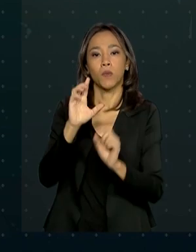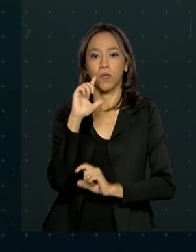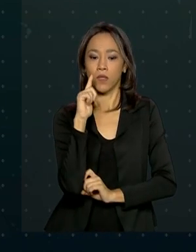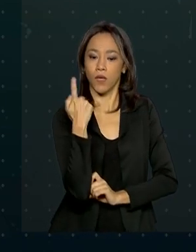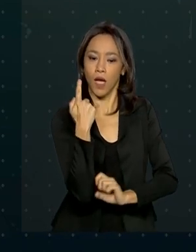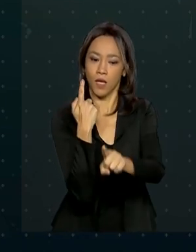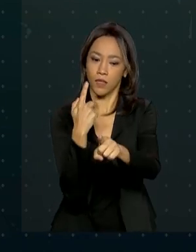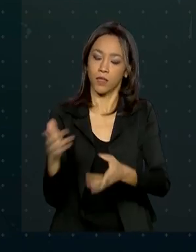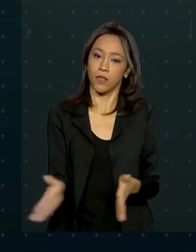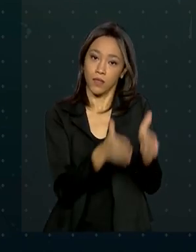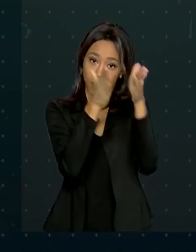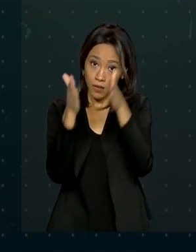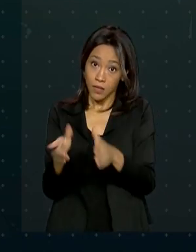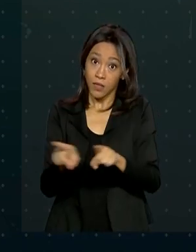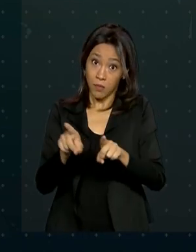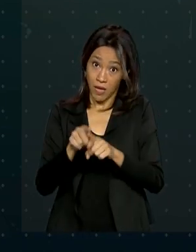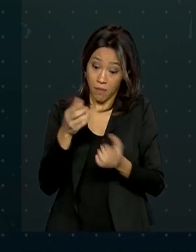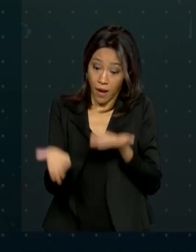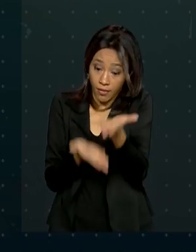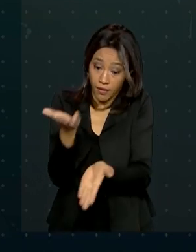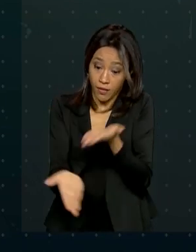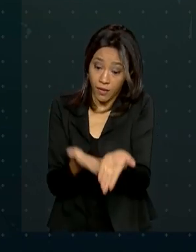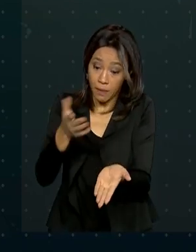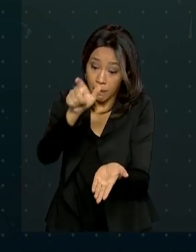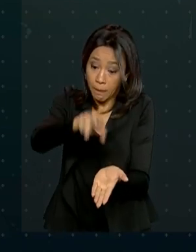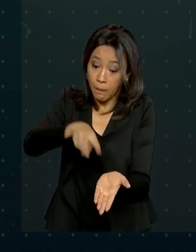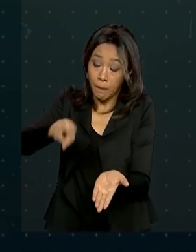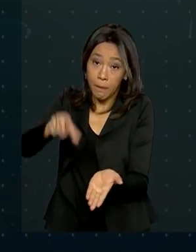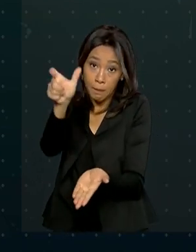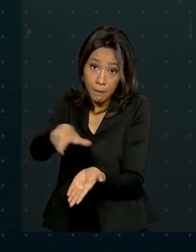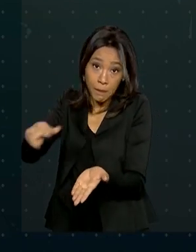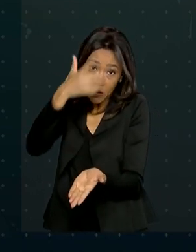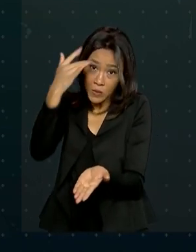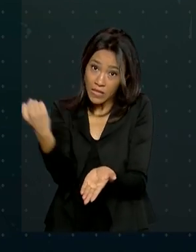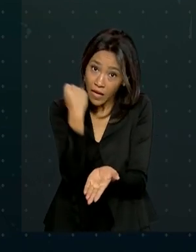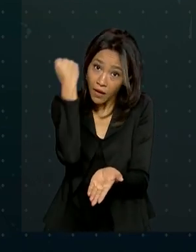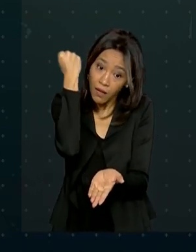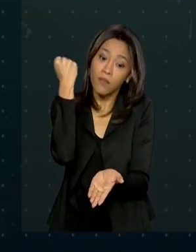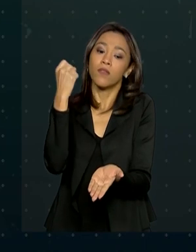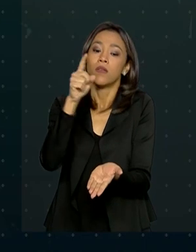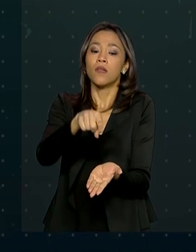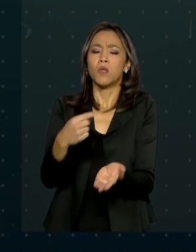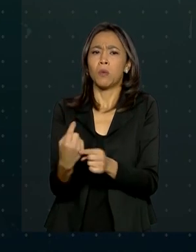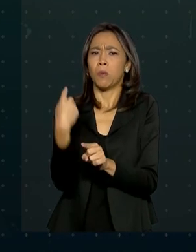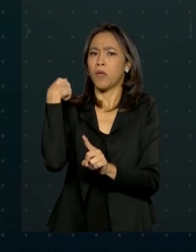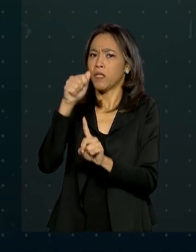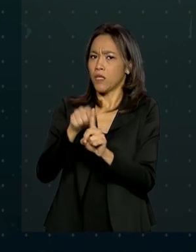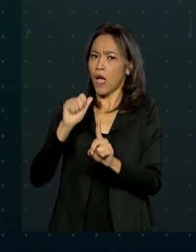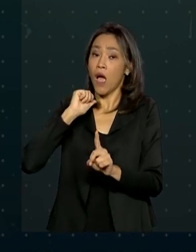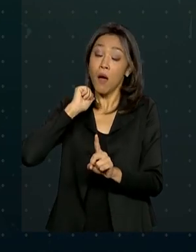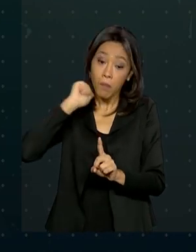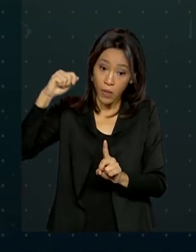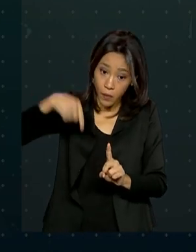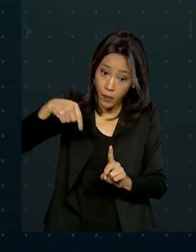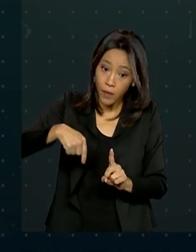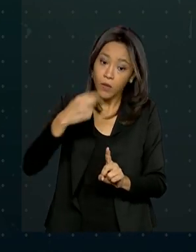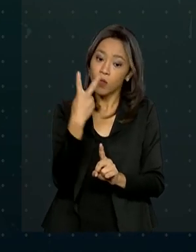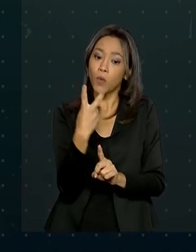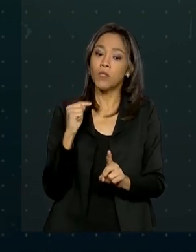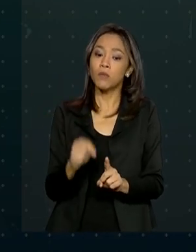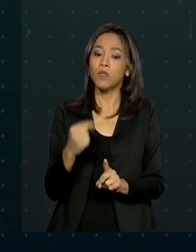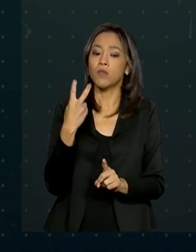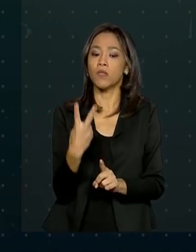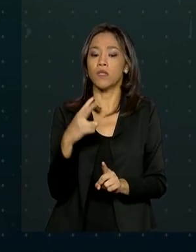para atender pacientes graves da doença. Somente em abril, o Ministério da Saúde criou 2.258